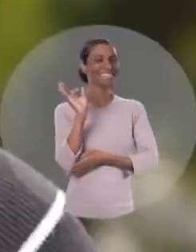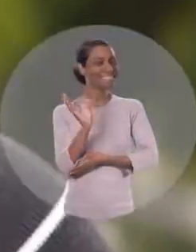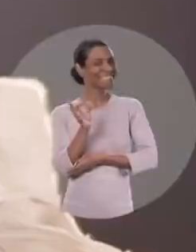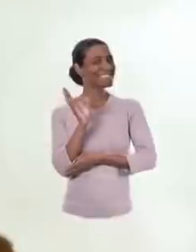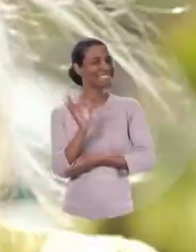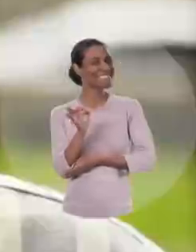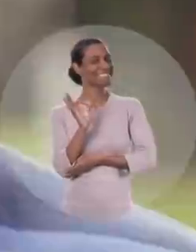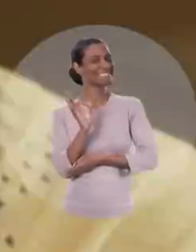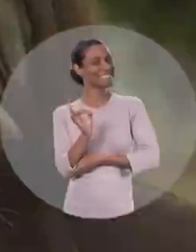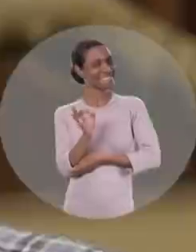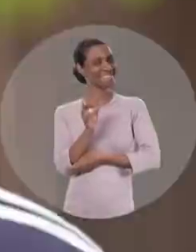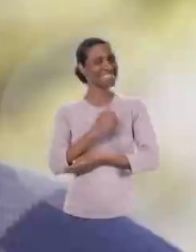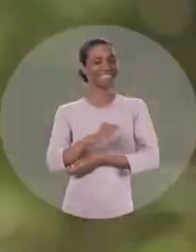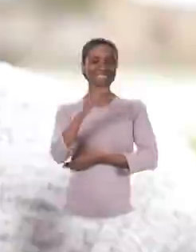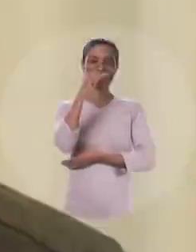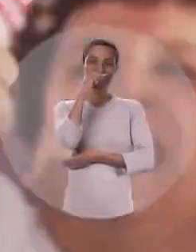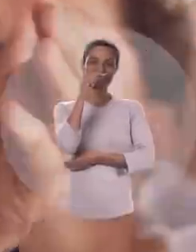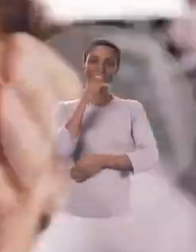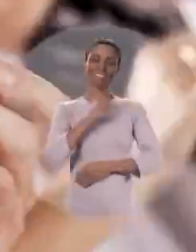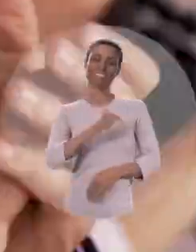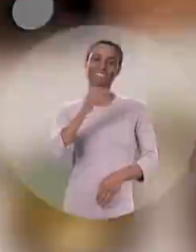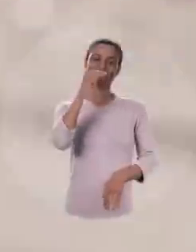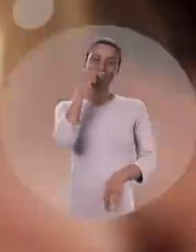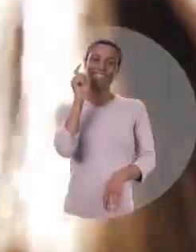pé. Vai ficar de pé.